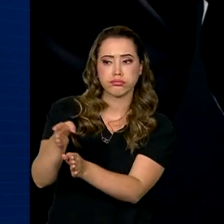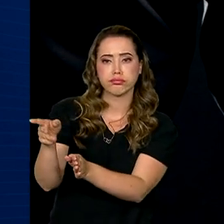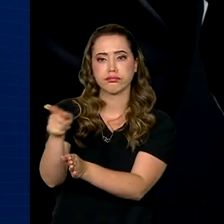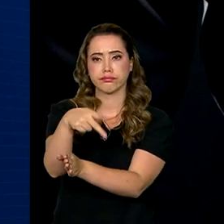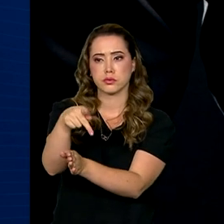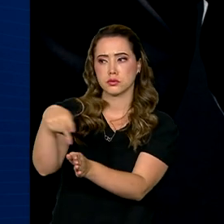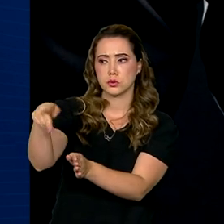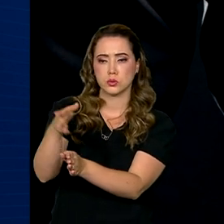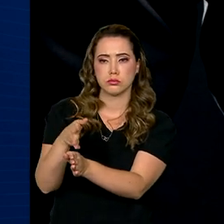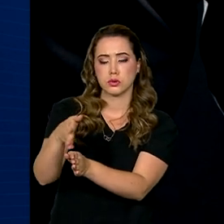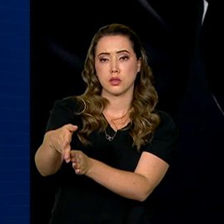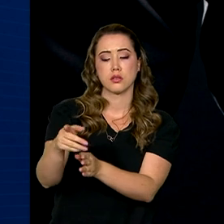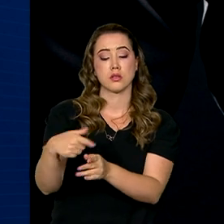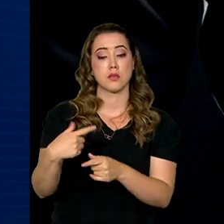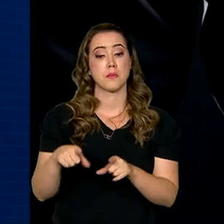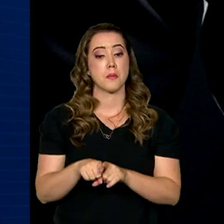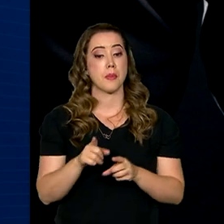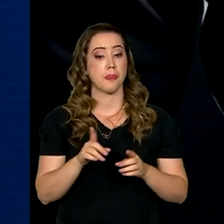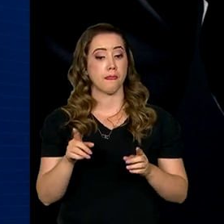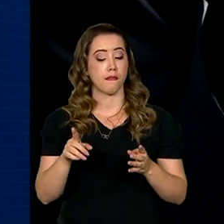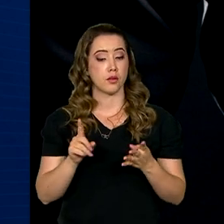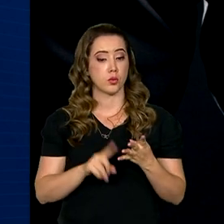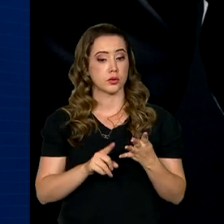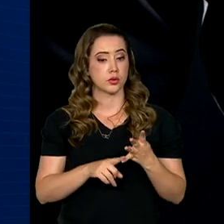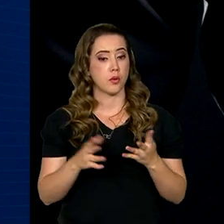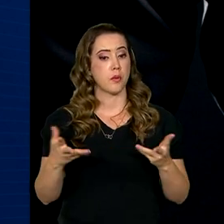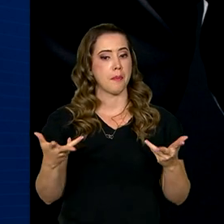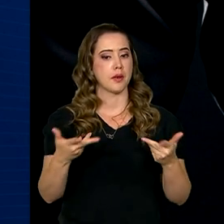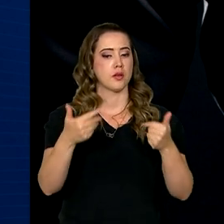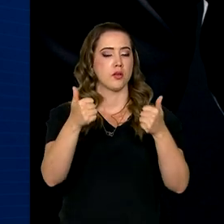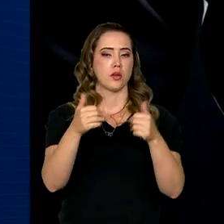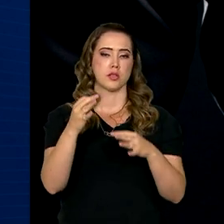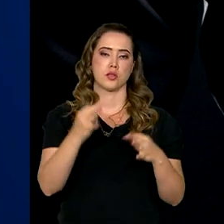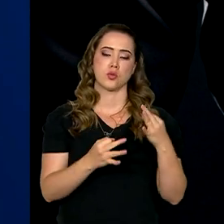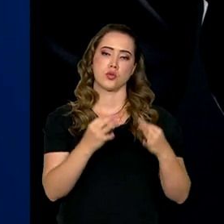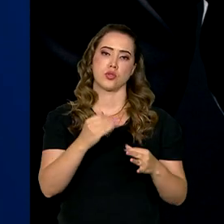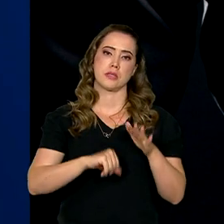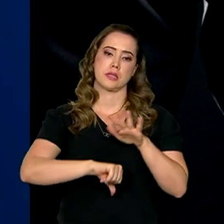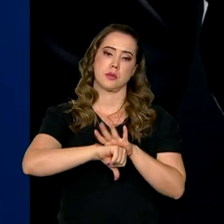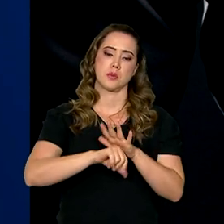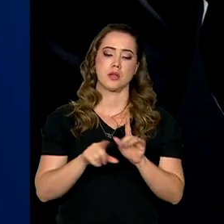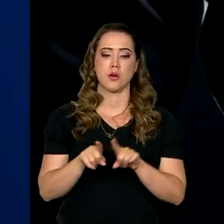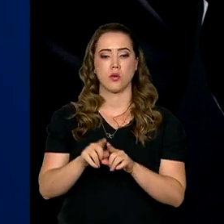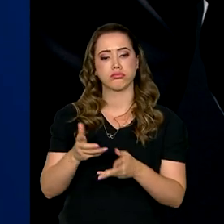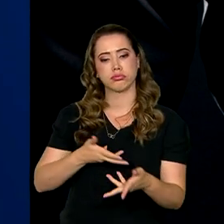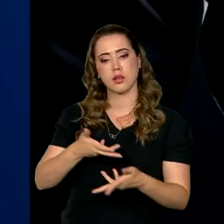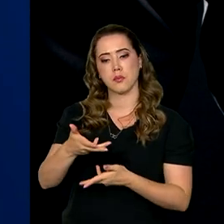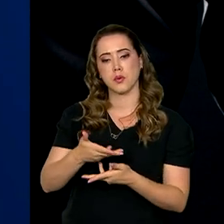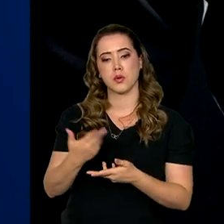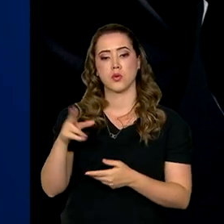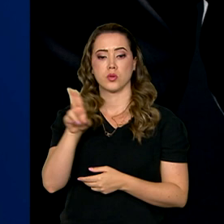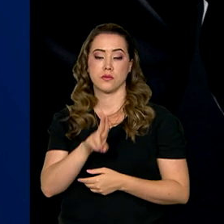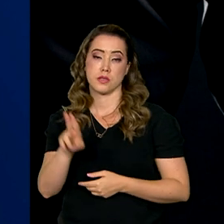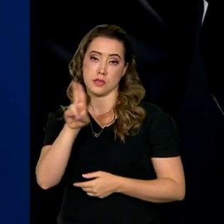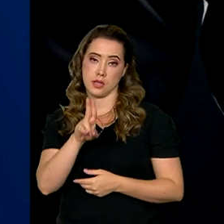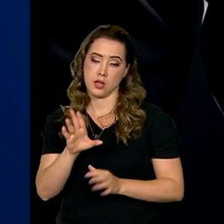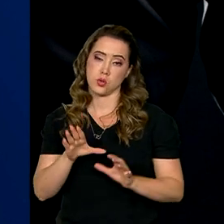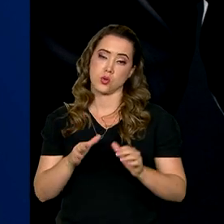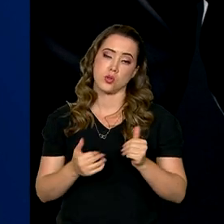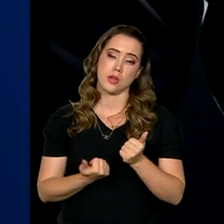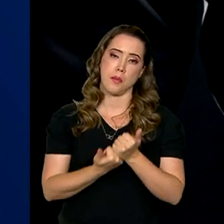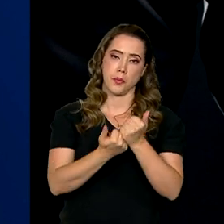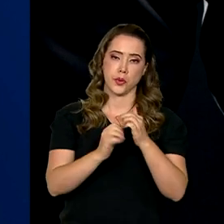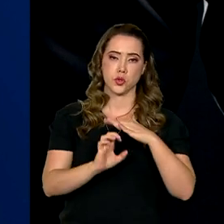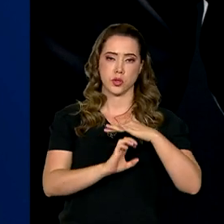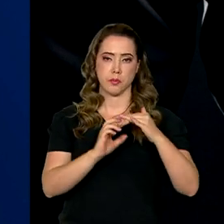aumento da eficiência do sistema de justiça criminal e cooperação com universidades e grandes